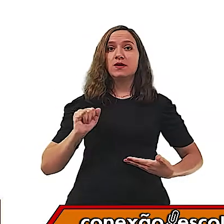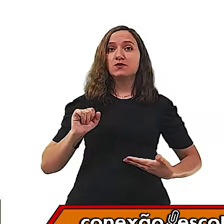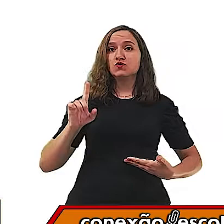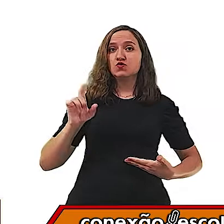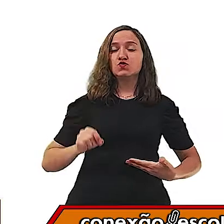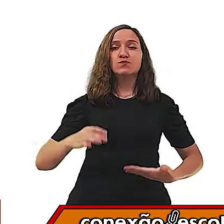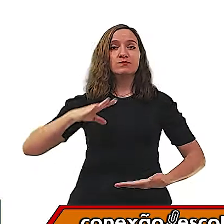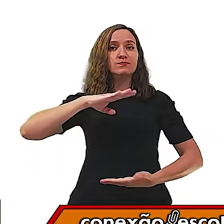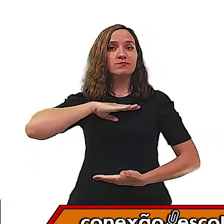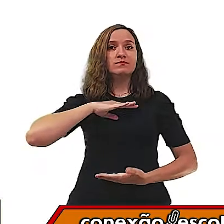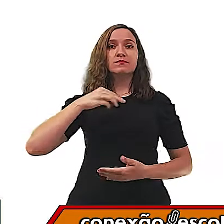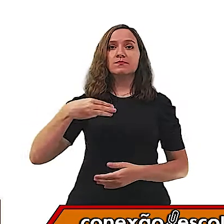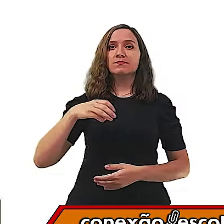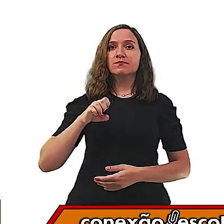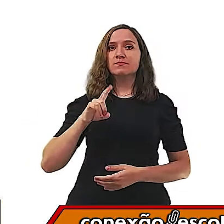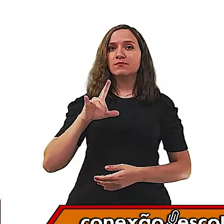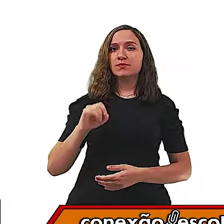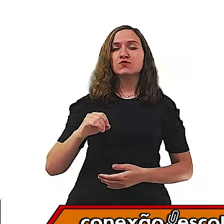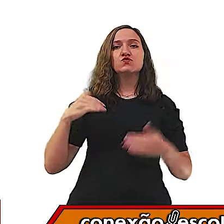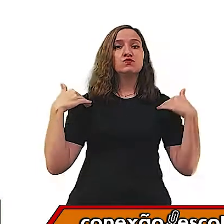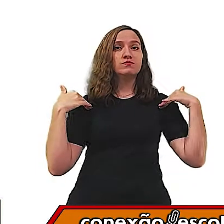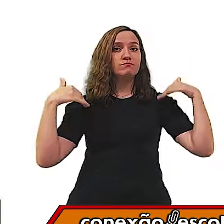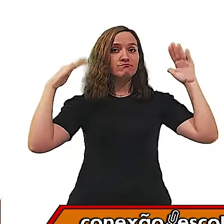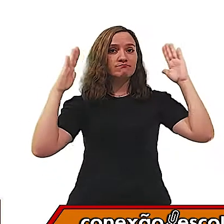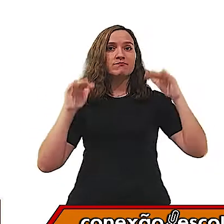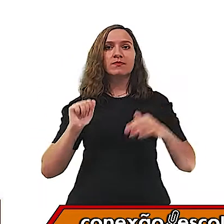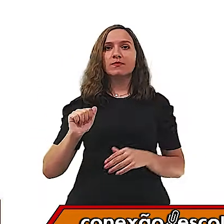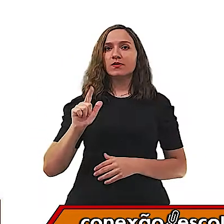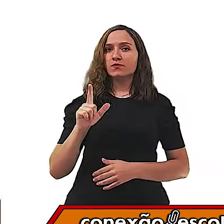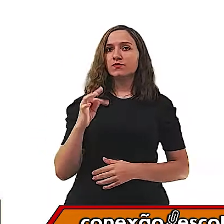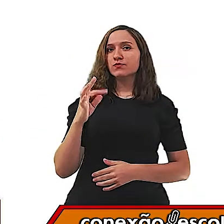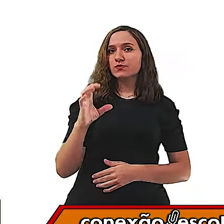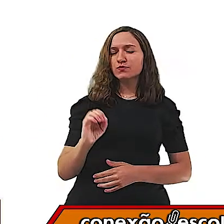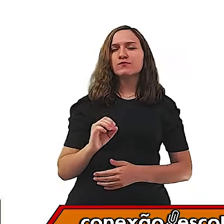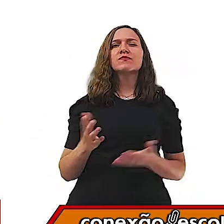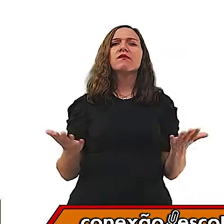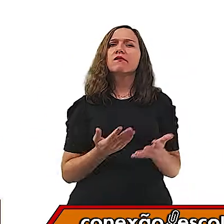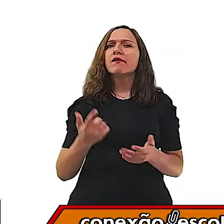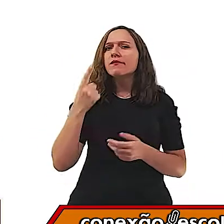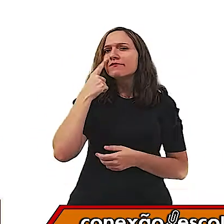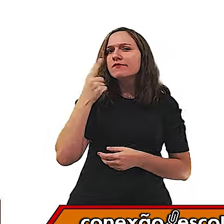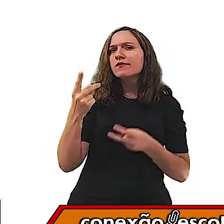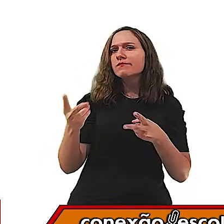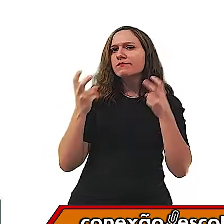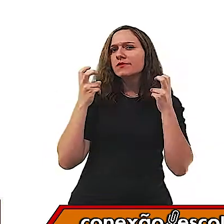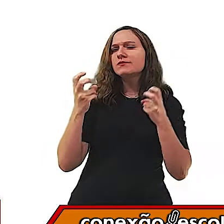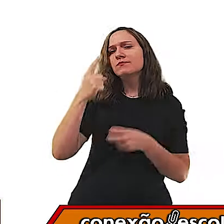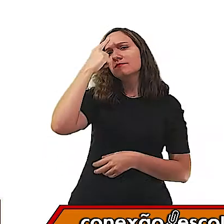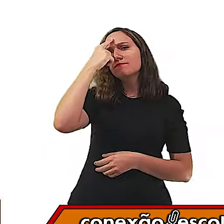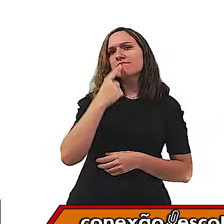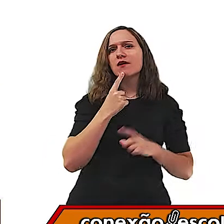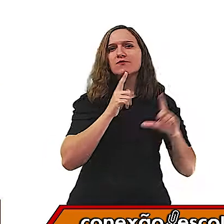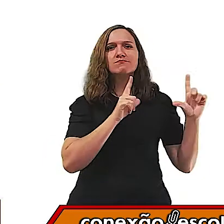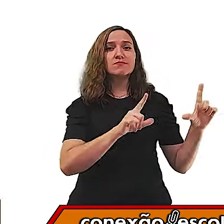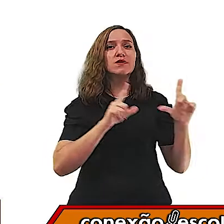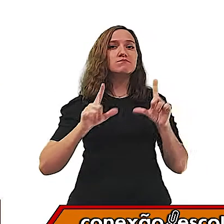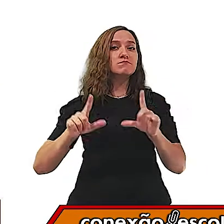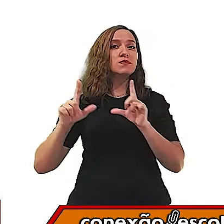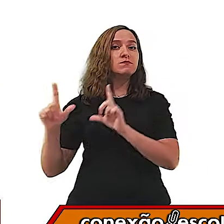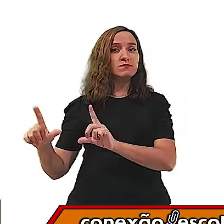médio e alto. Eu quero chamar a atenção de vocês para as imagens. Olhem aí. São